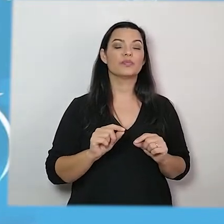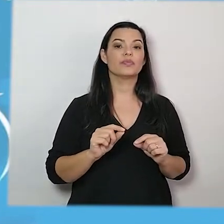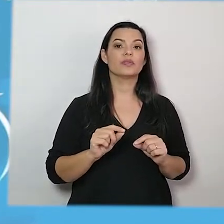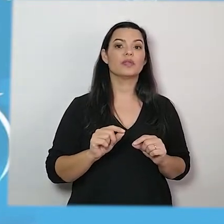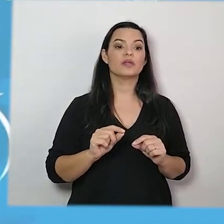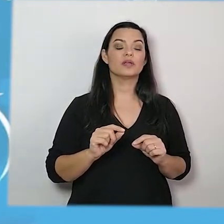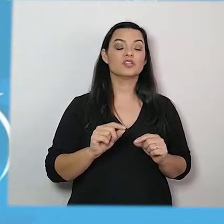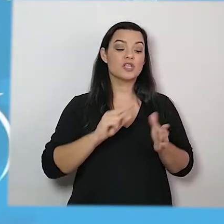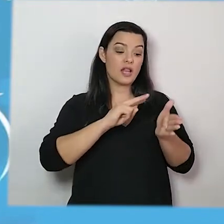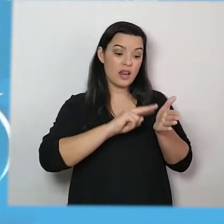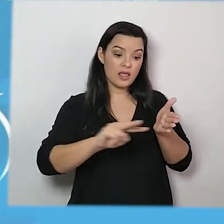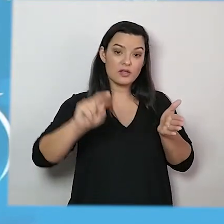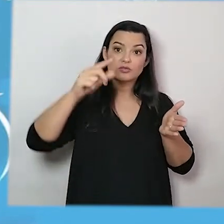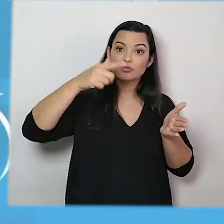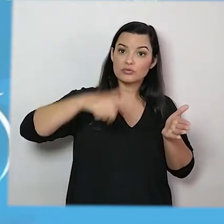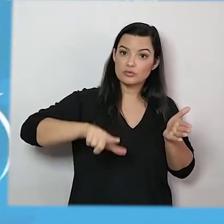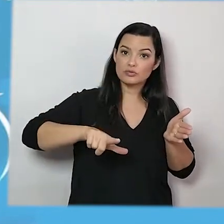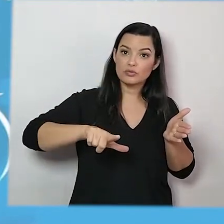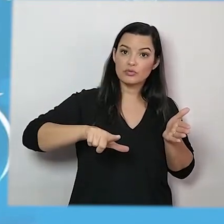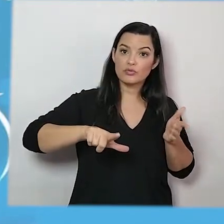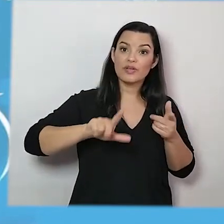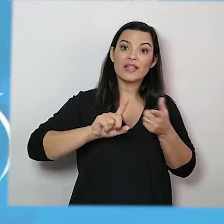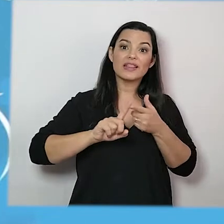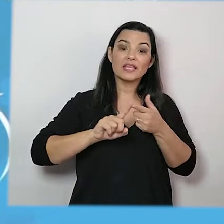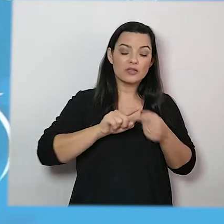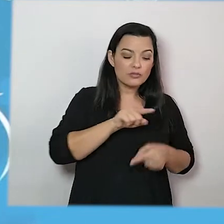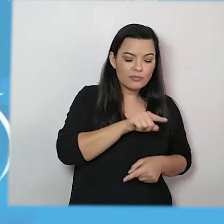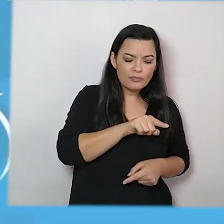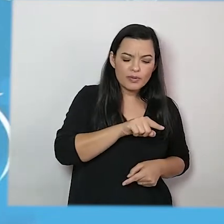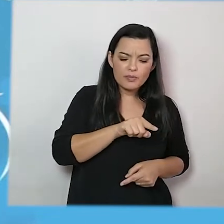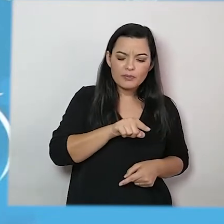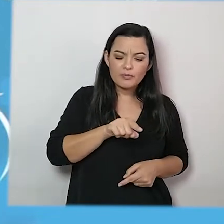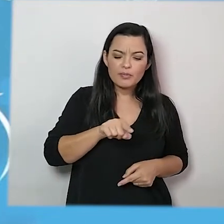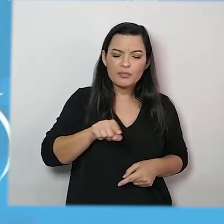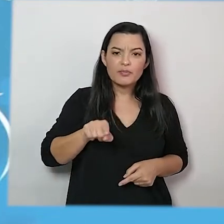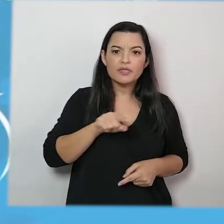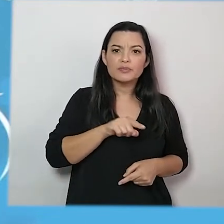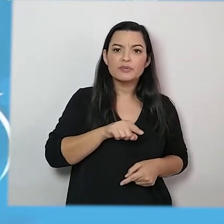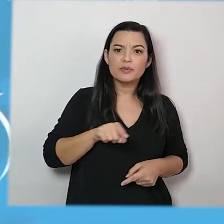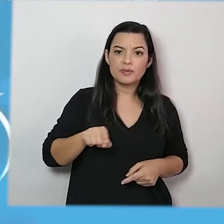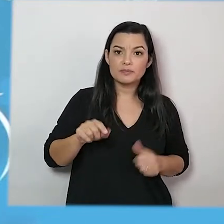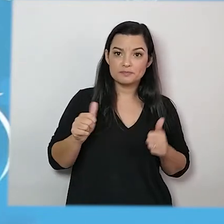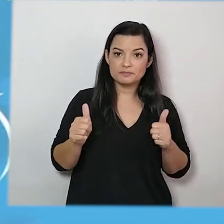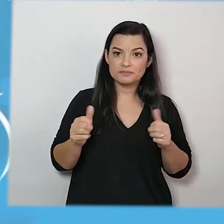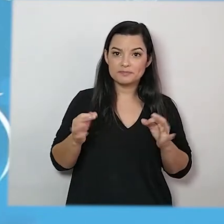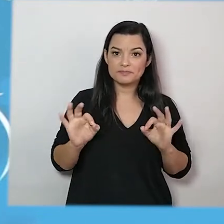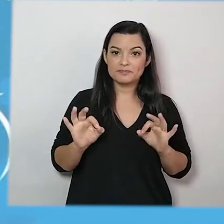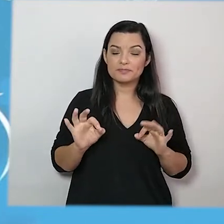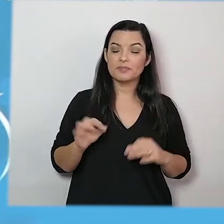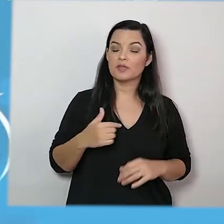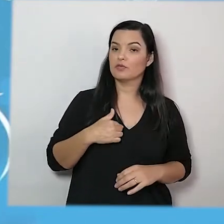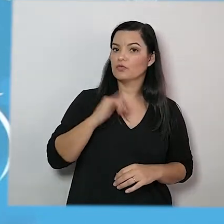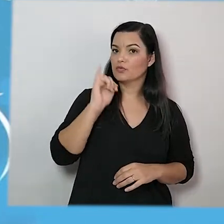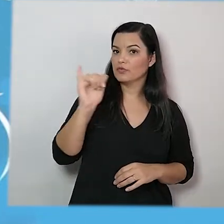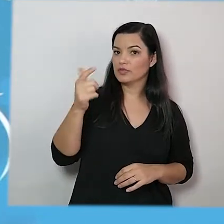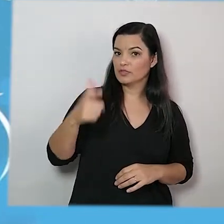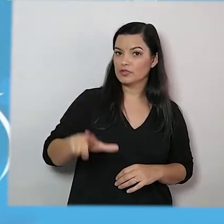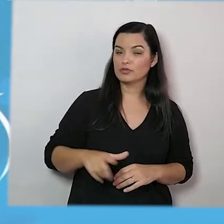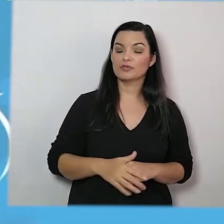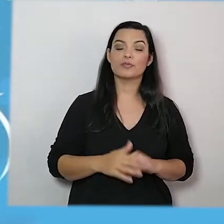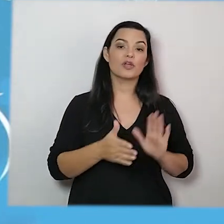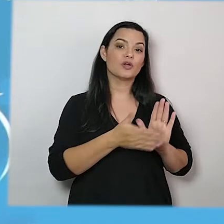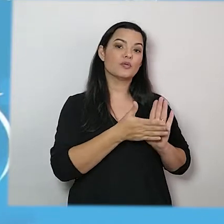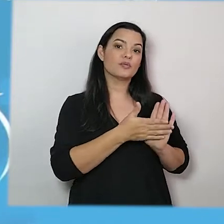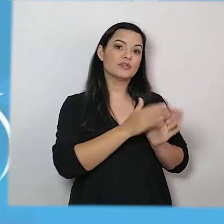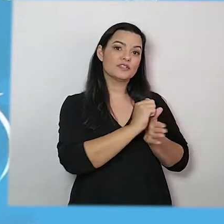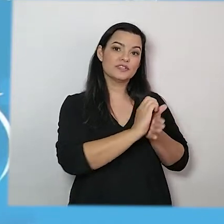que se escreveu lendo, apontando com o dedo onde está lendo. Vou repetir. Na